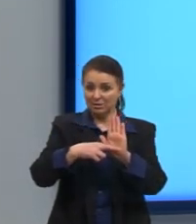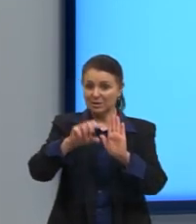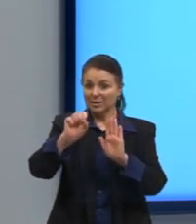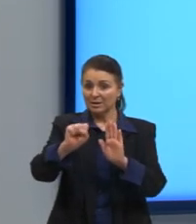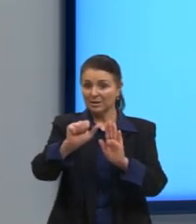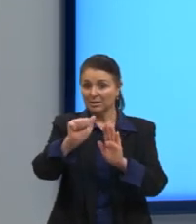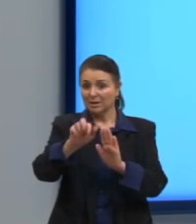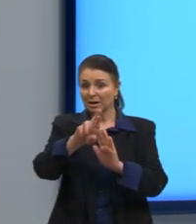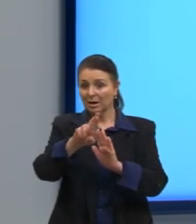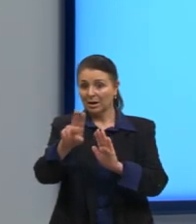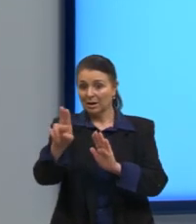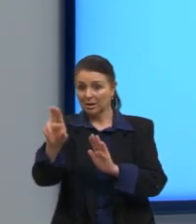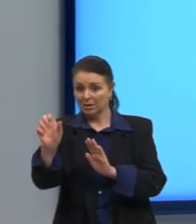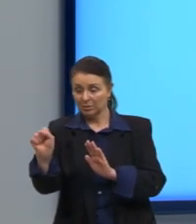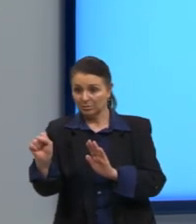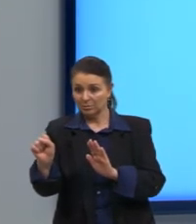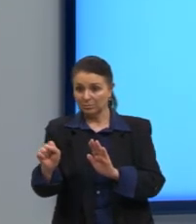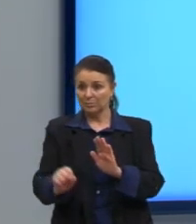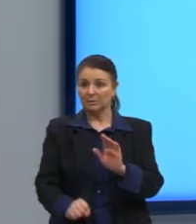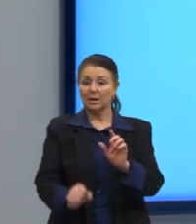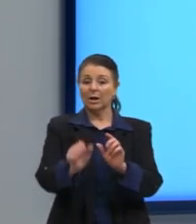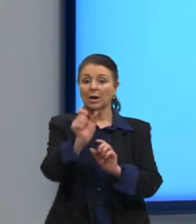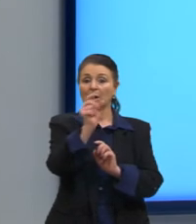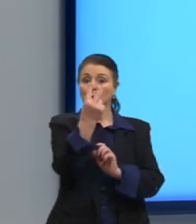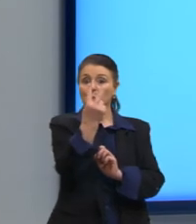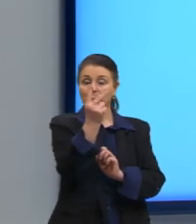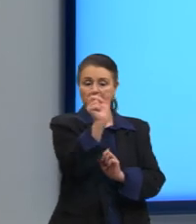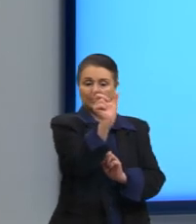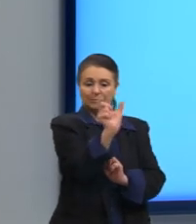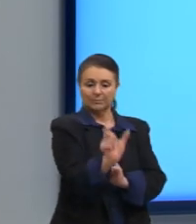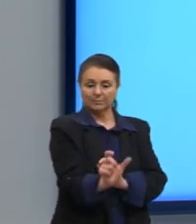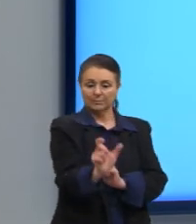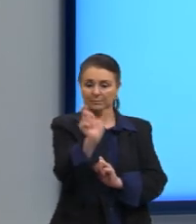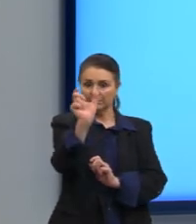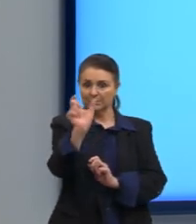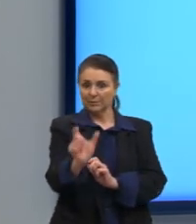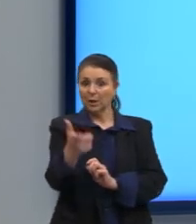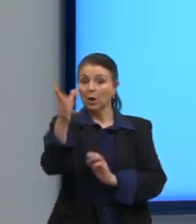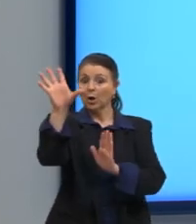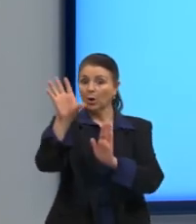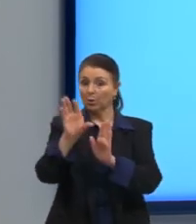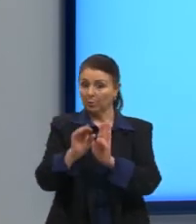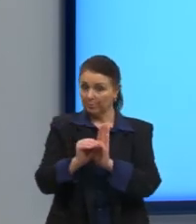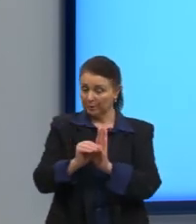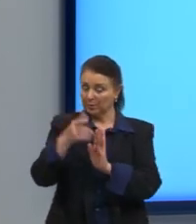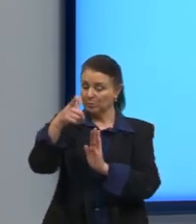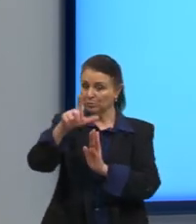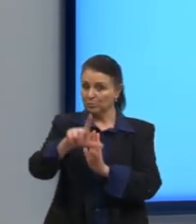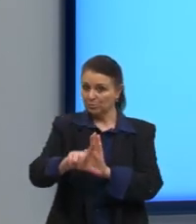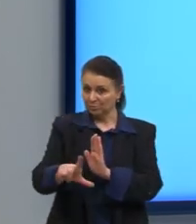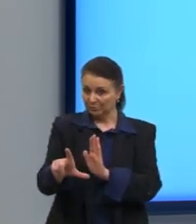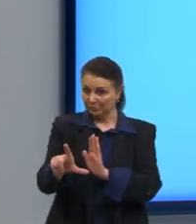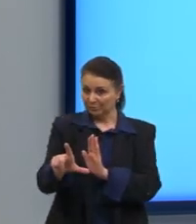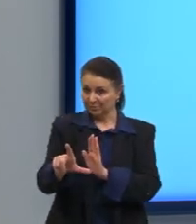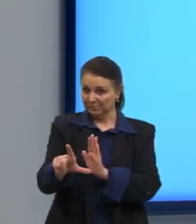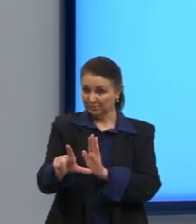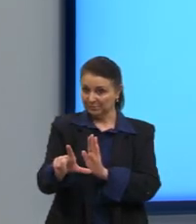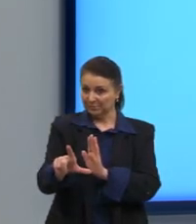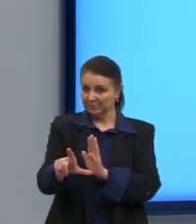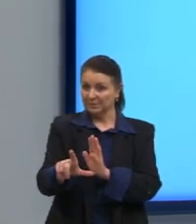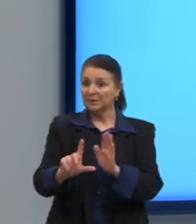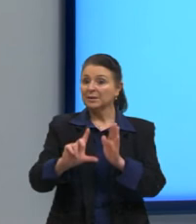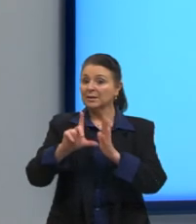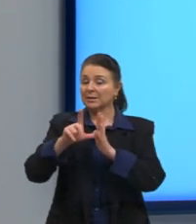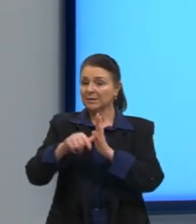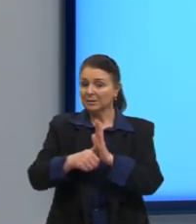nós pegamos as duas primeiras colunas, repetimos elas lá no final da nossa matriz, e